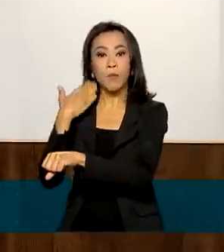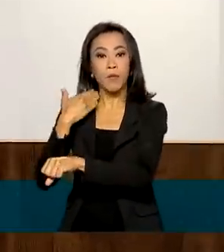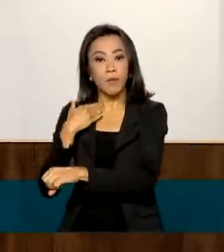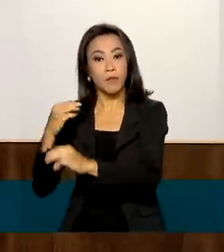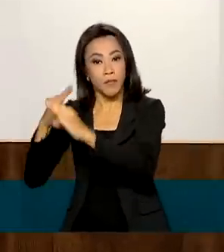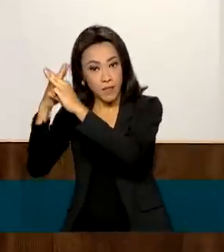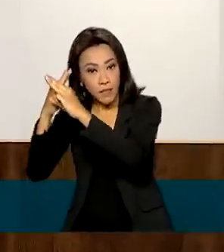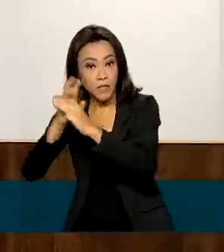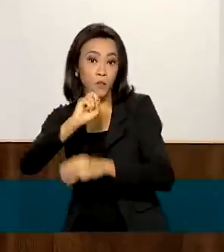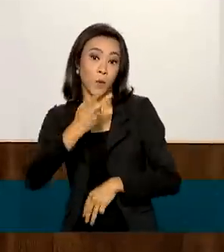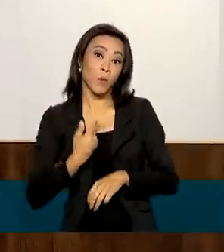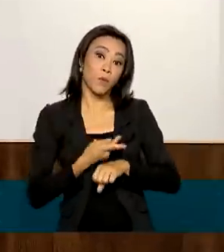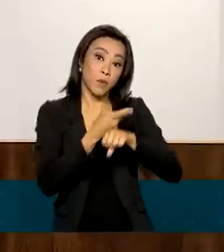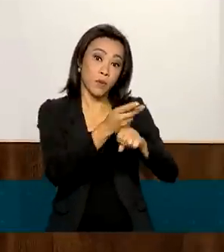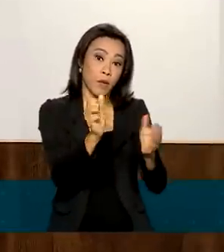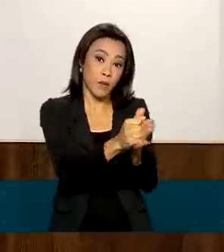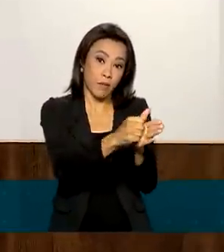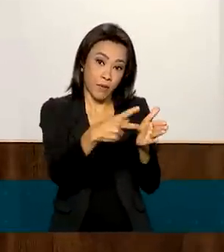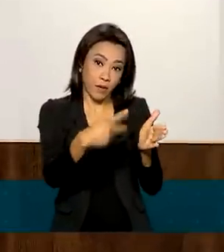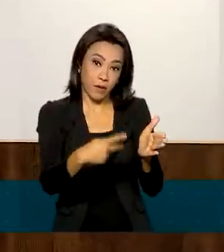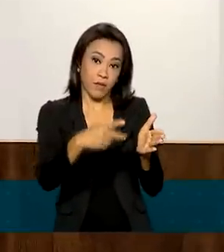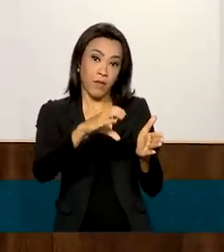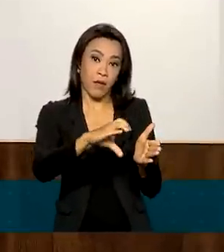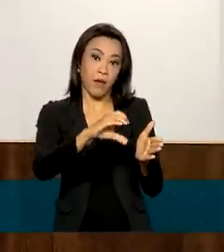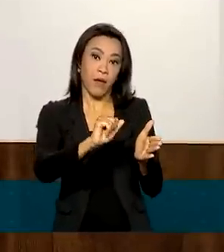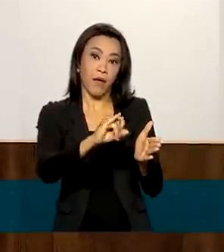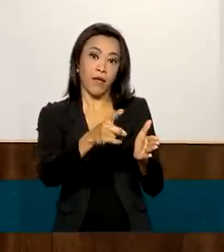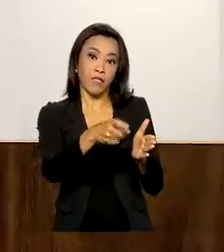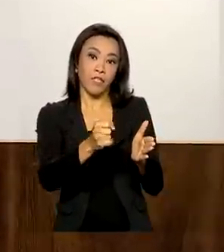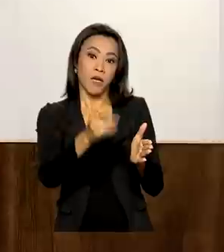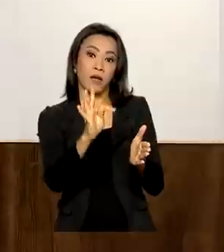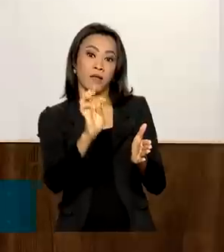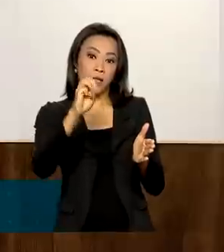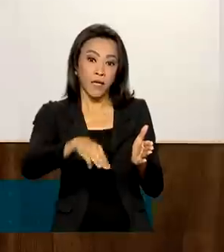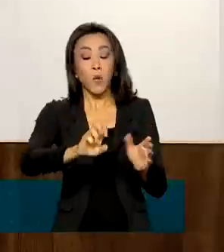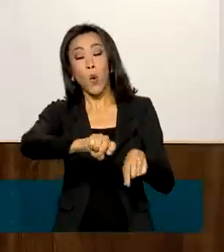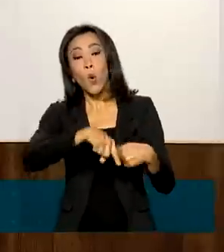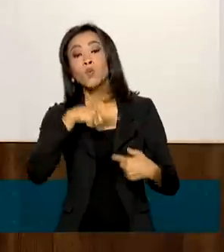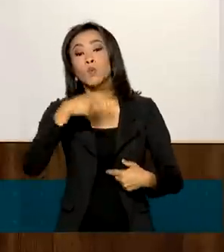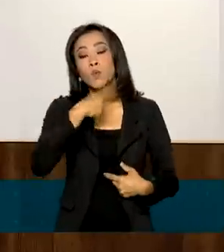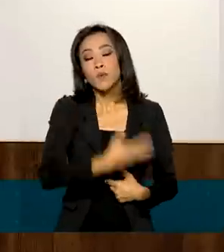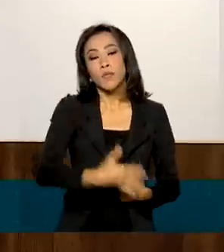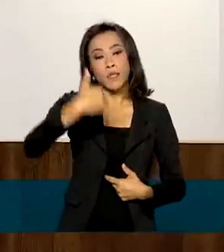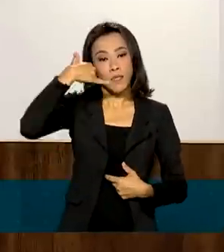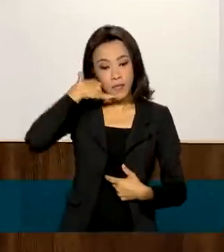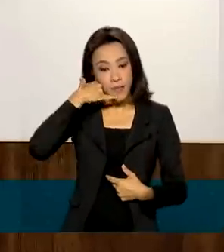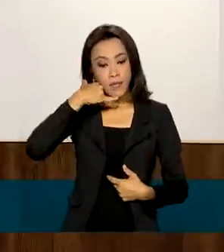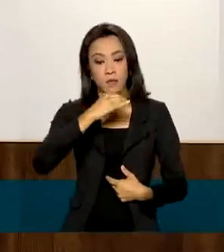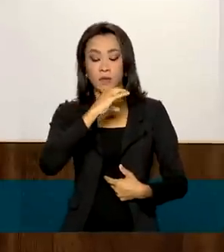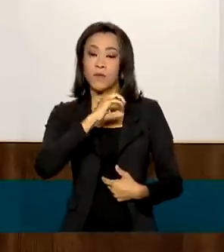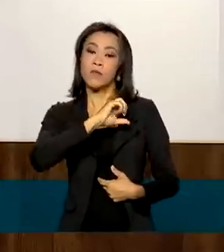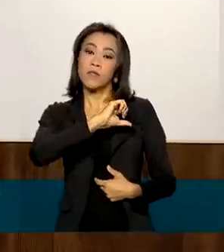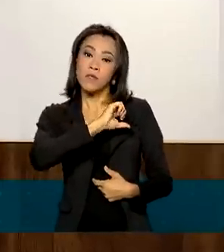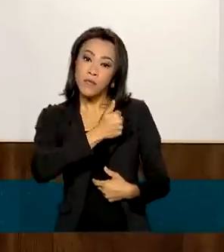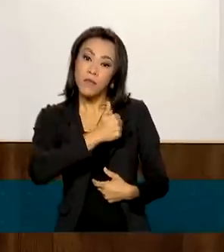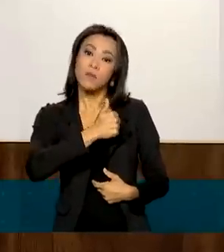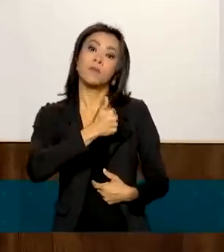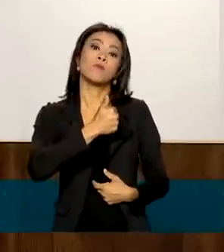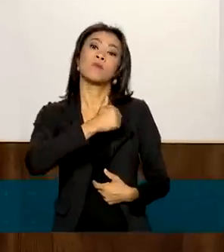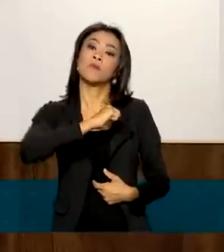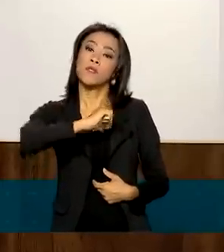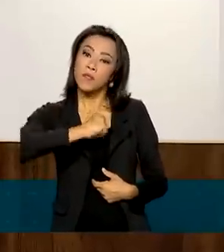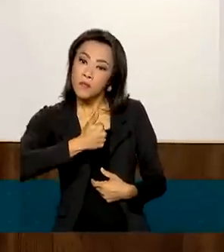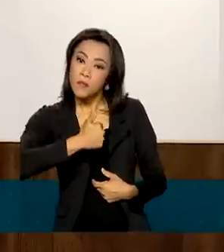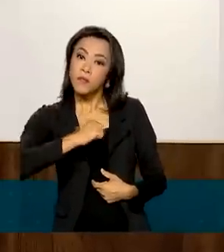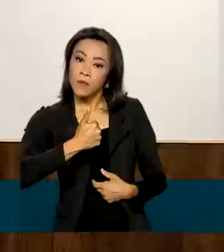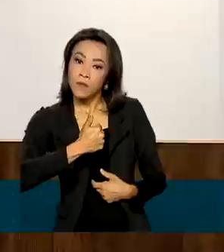agência da Caixa e se tiverem dúvidas, eles podem ligar também no 111, que a ligação é gratuita, que além de informar